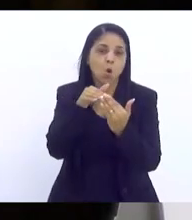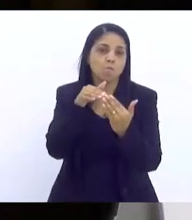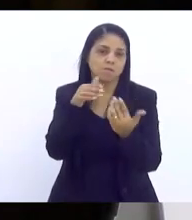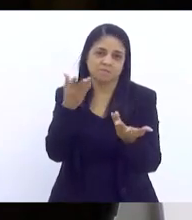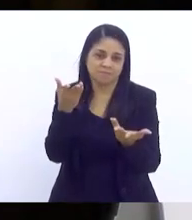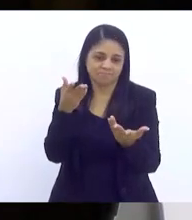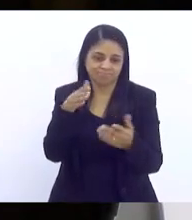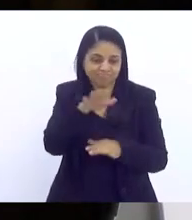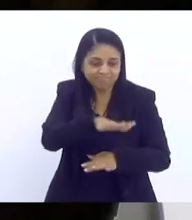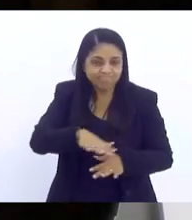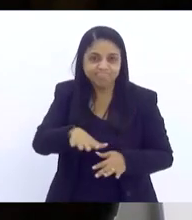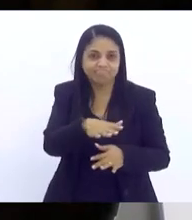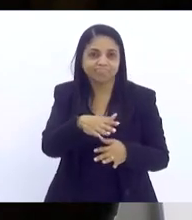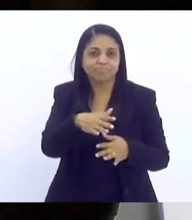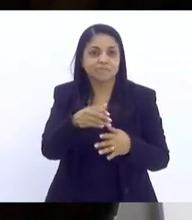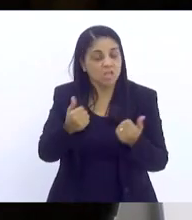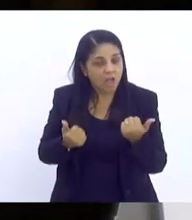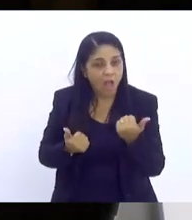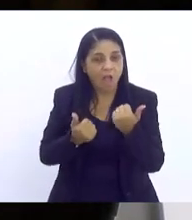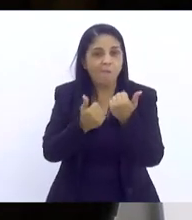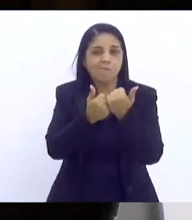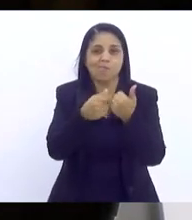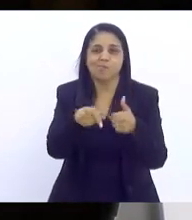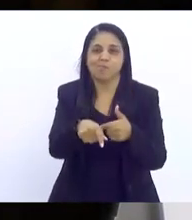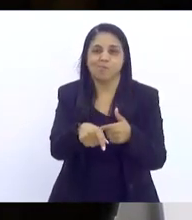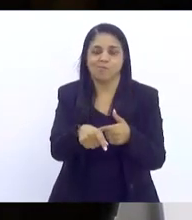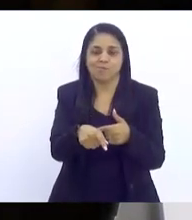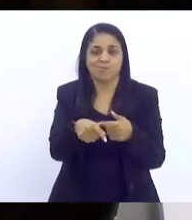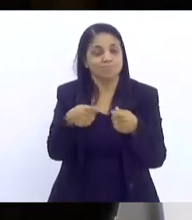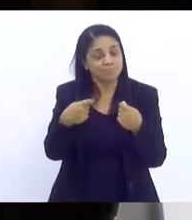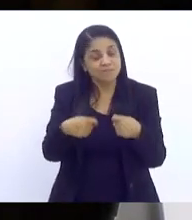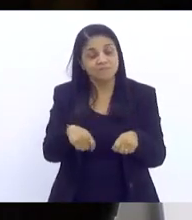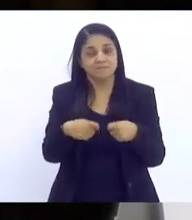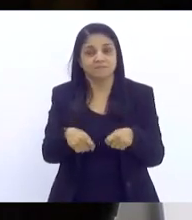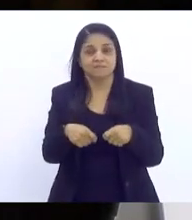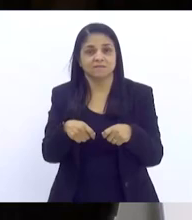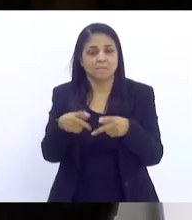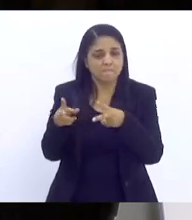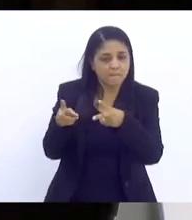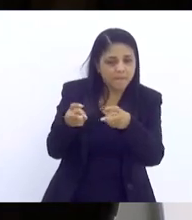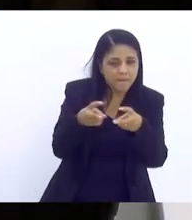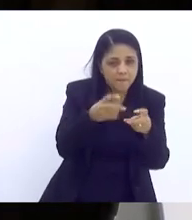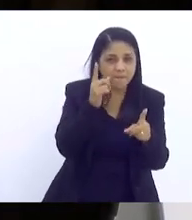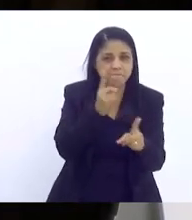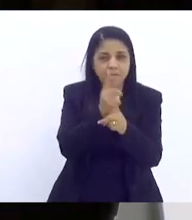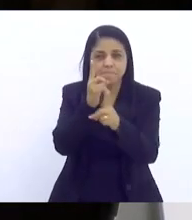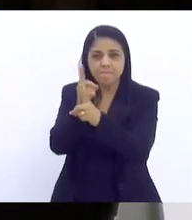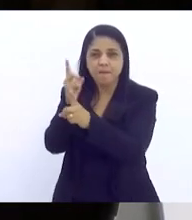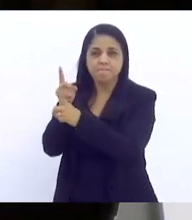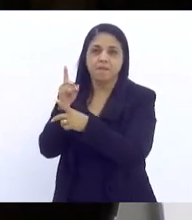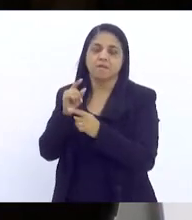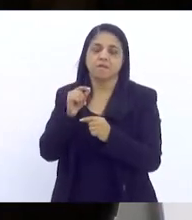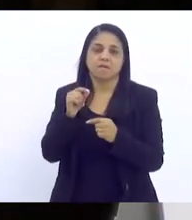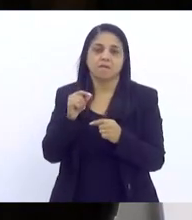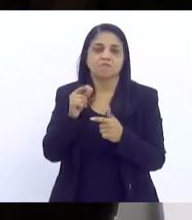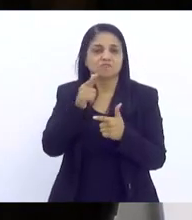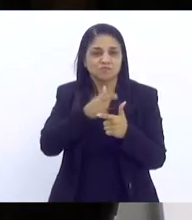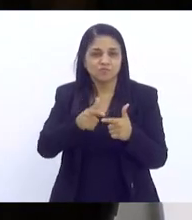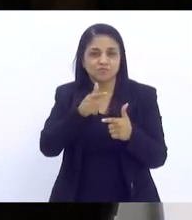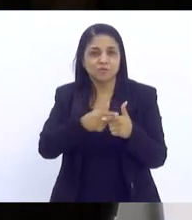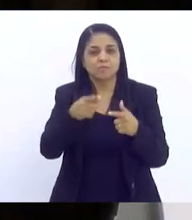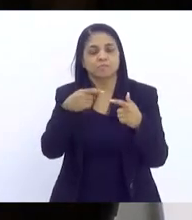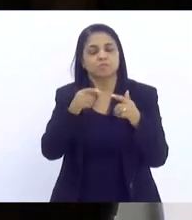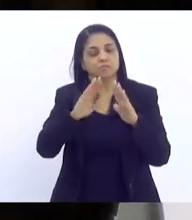de fato, possam nos auxiliar a identificar essas demandas que as escolas